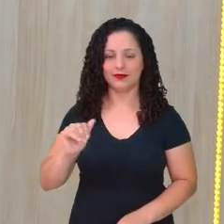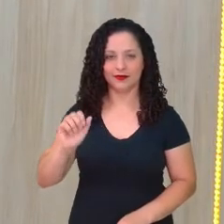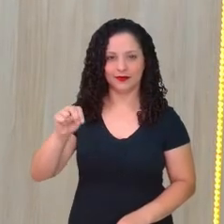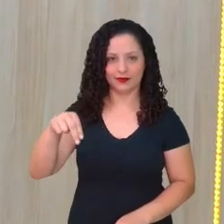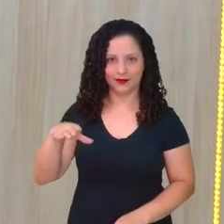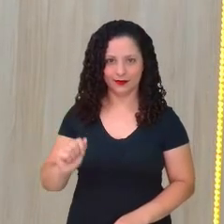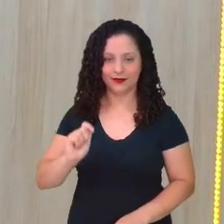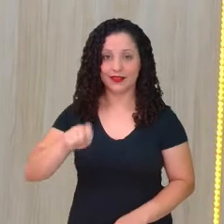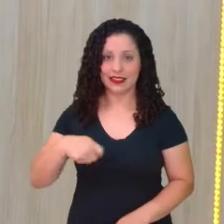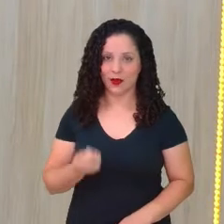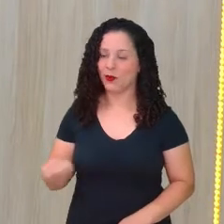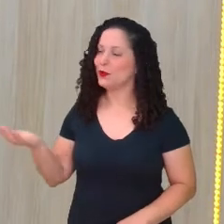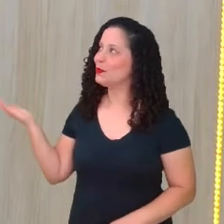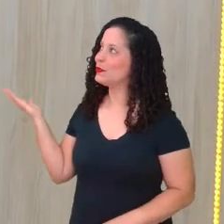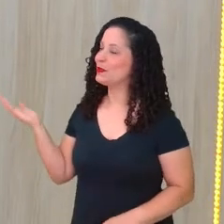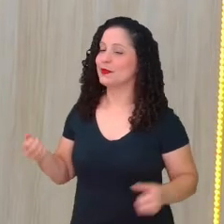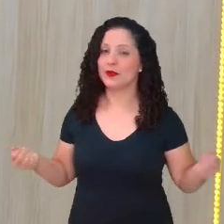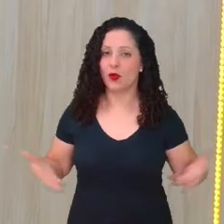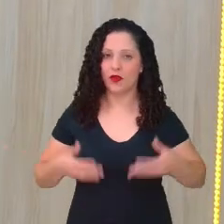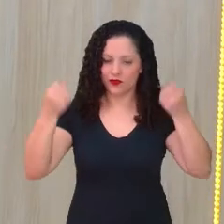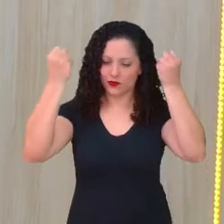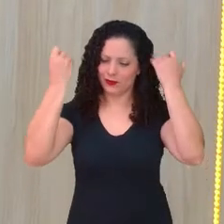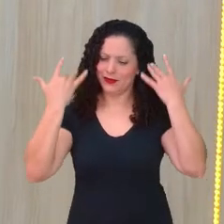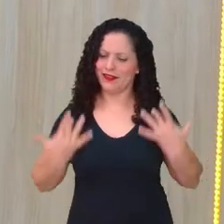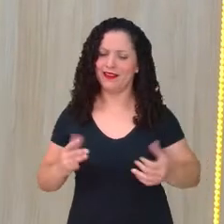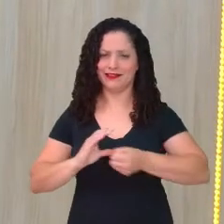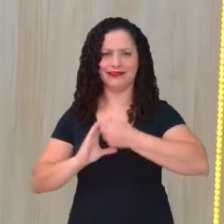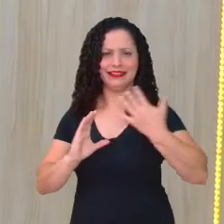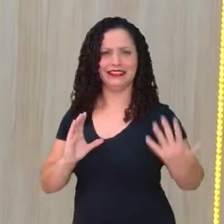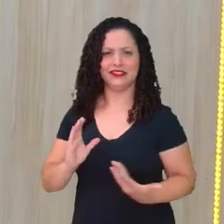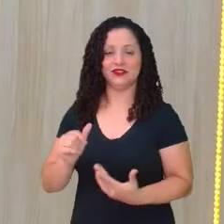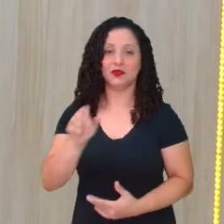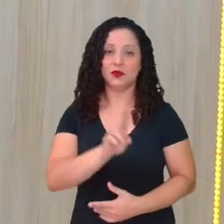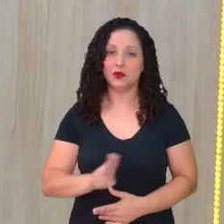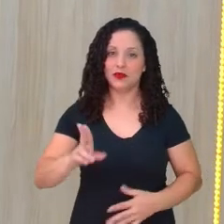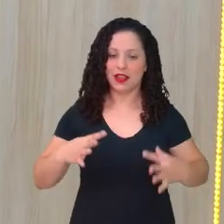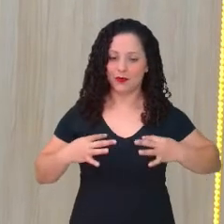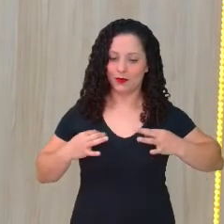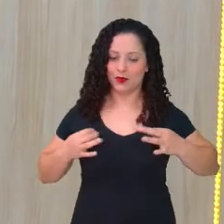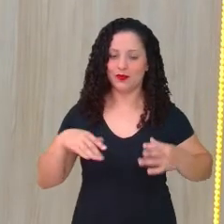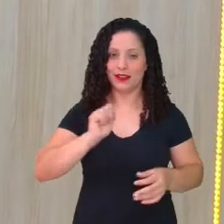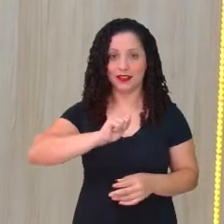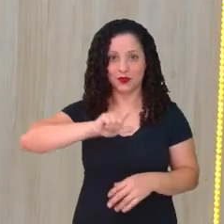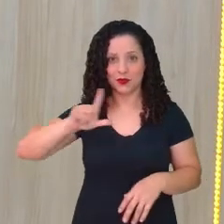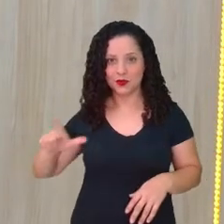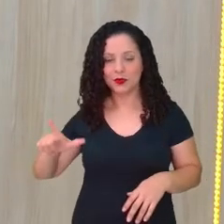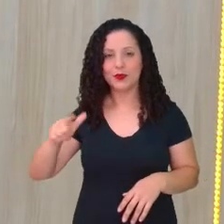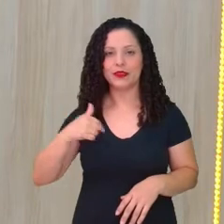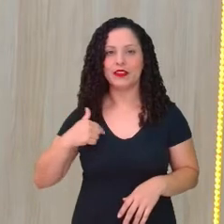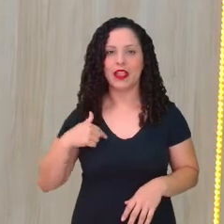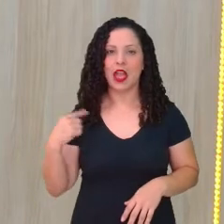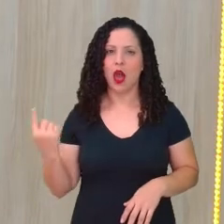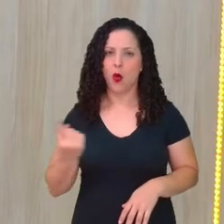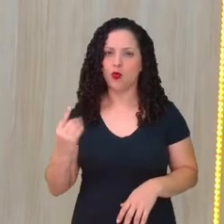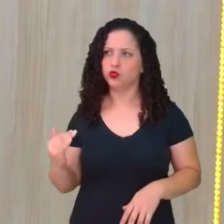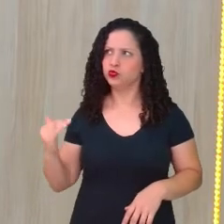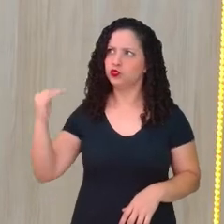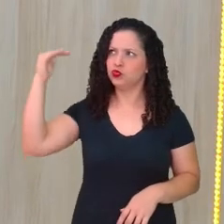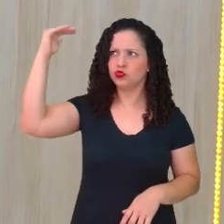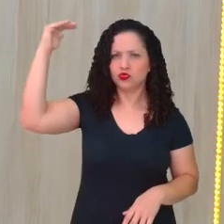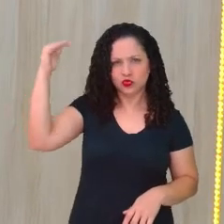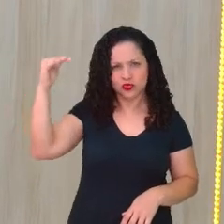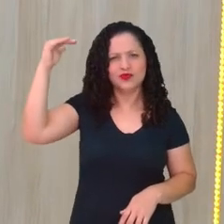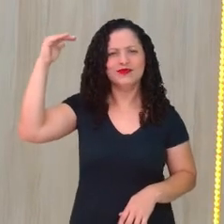sinal e eu vou me autodescrever. Eu visto blusa azul, tenho tamanho baixo,